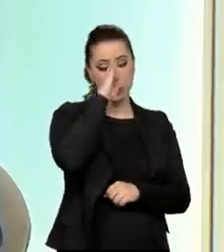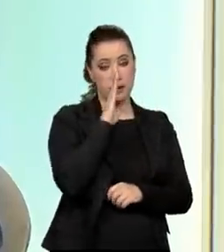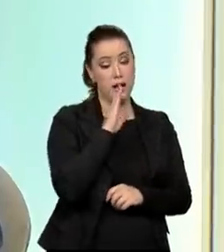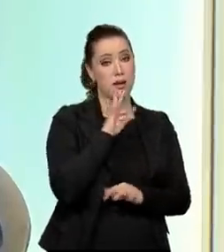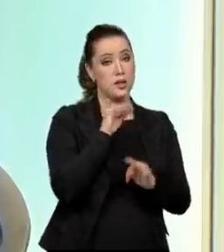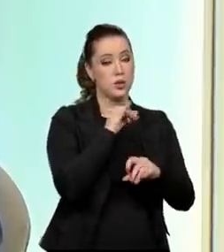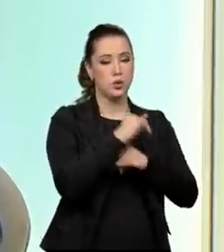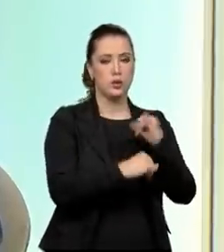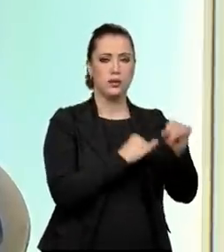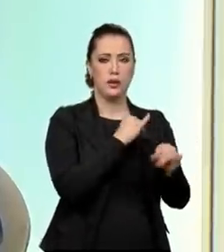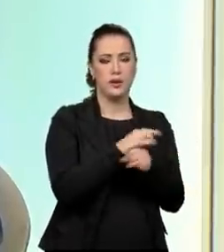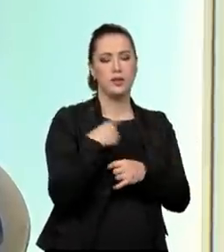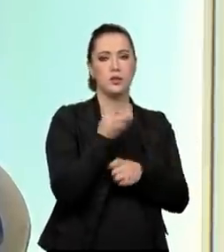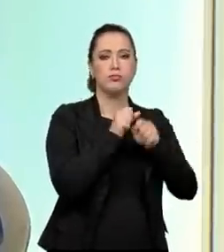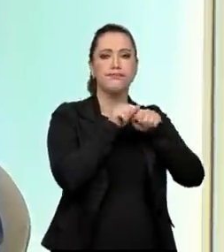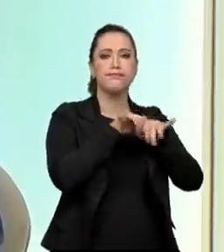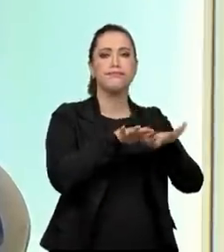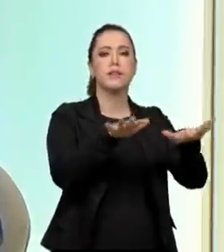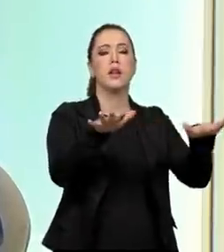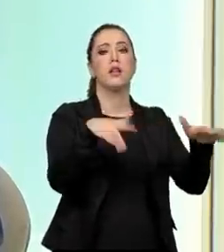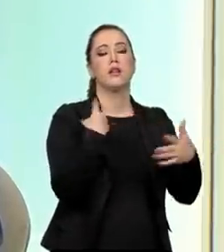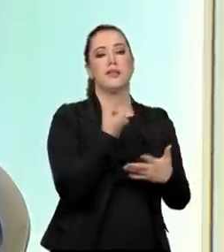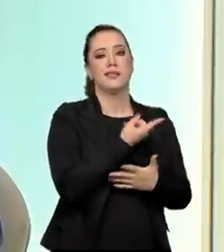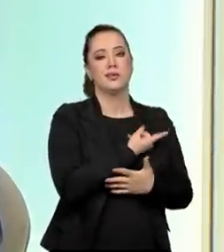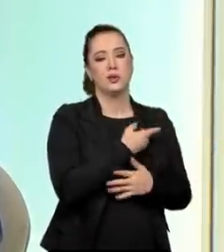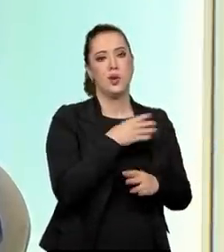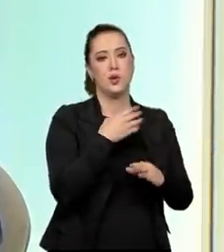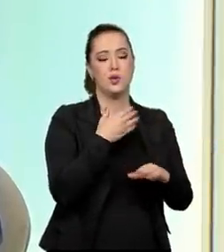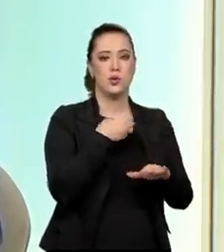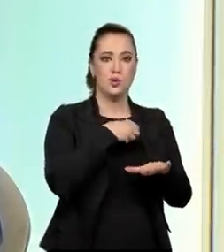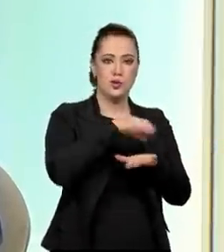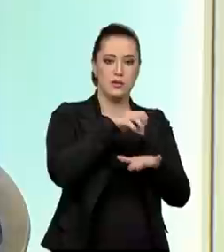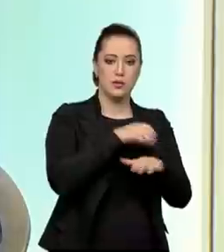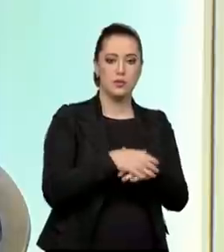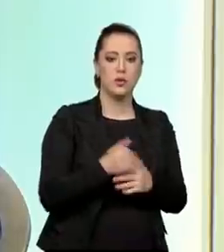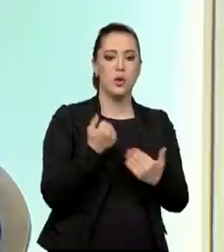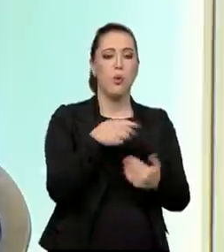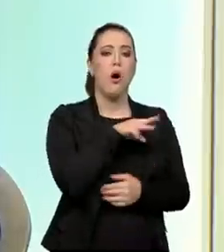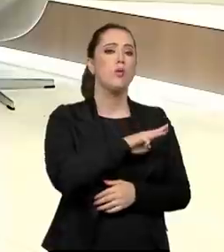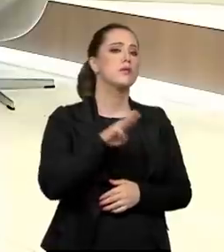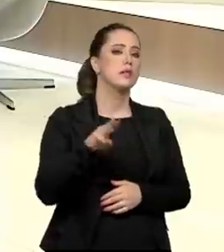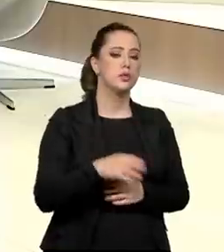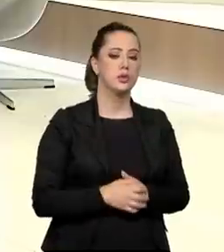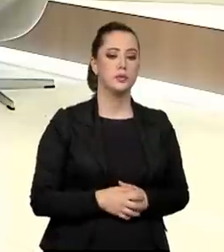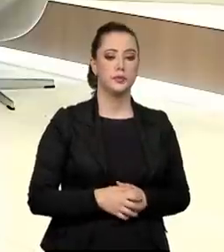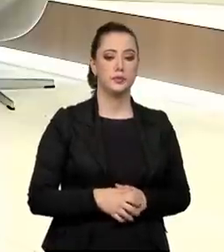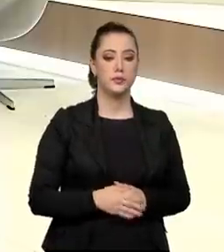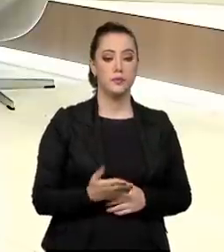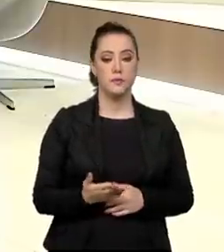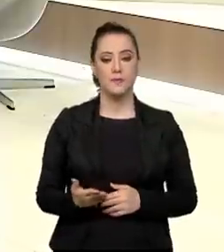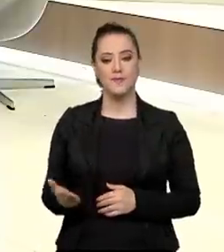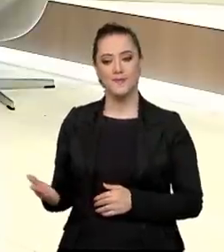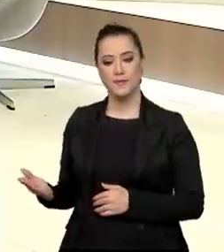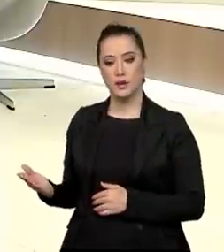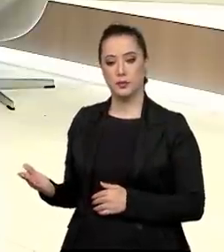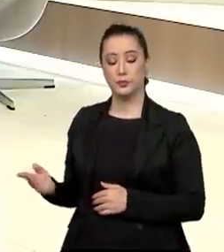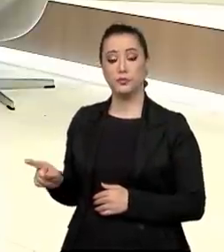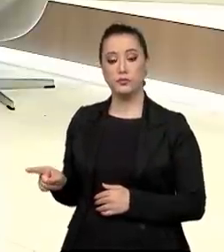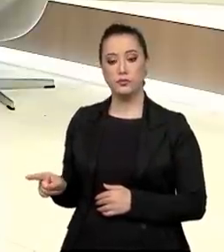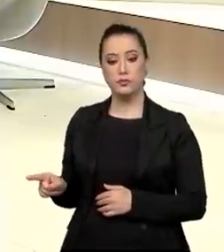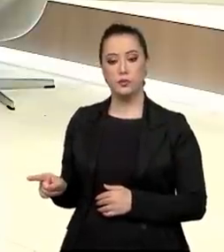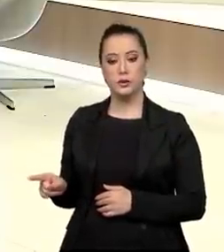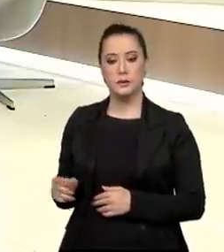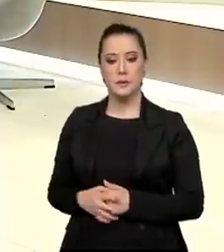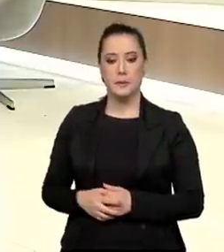de Brasília. Então, a gente está disseminando os conhecimentos sobre... Qual que é o portal, secretário? É o portal INDICA, com E,